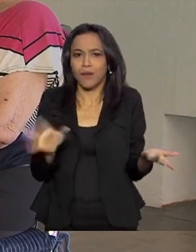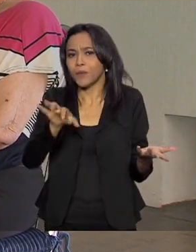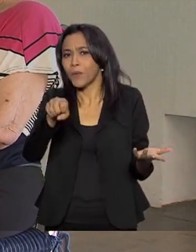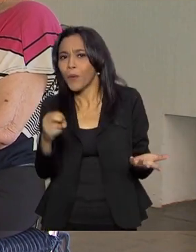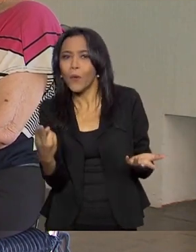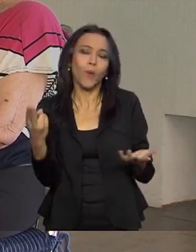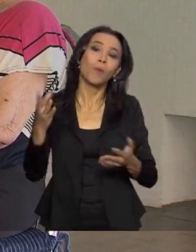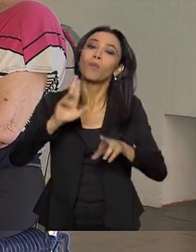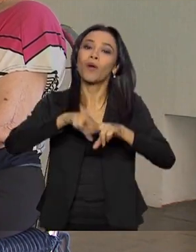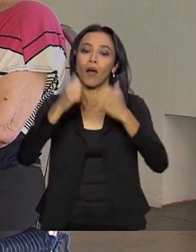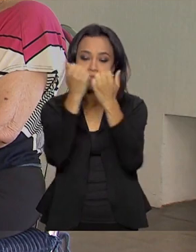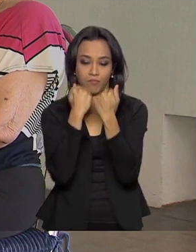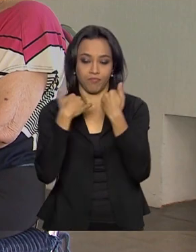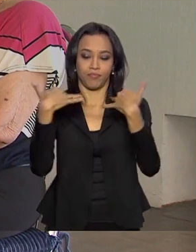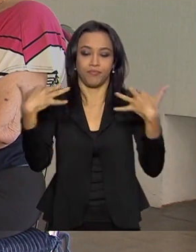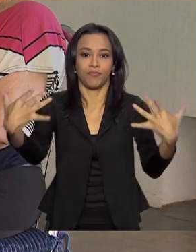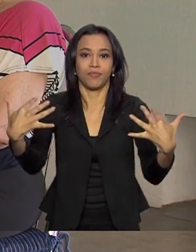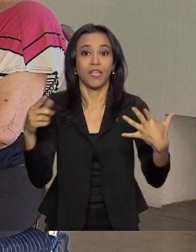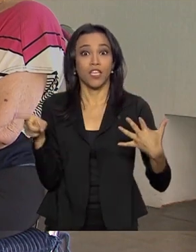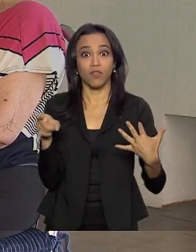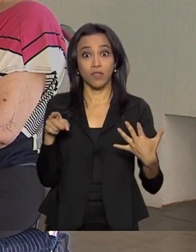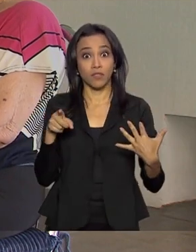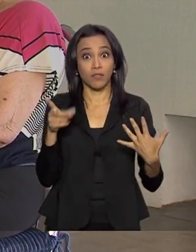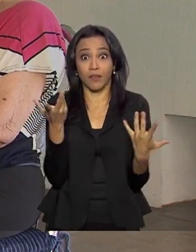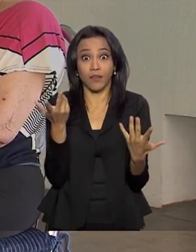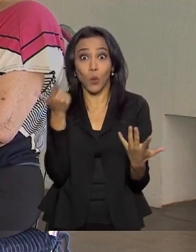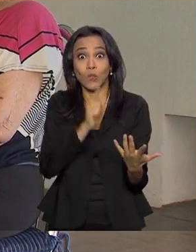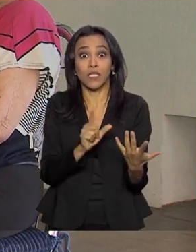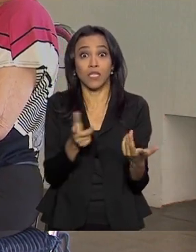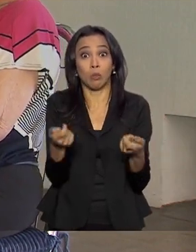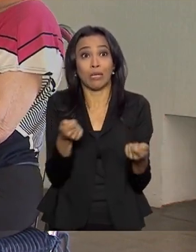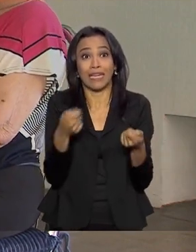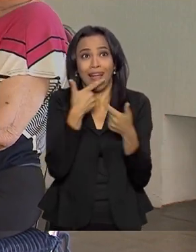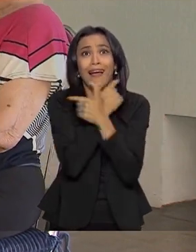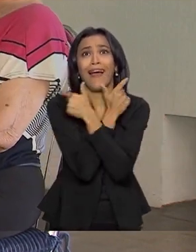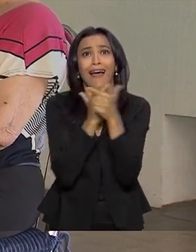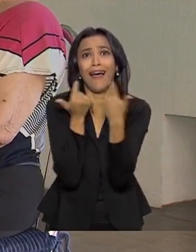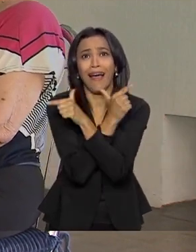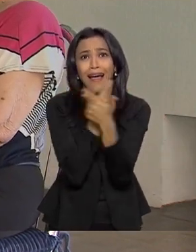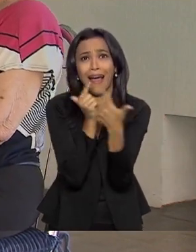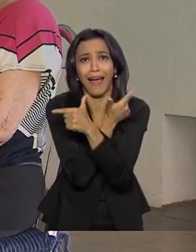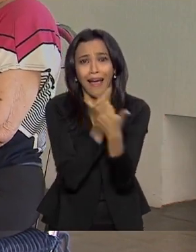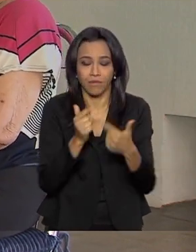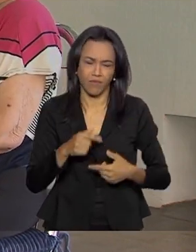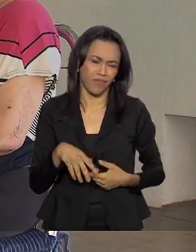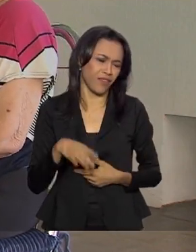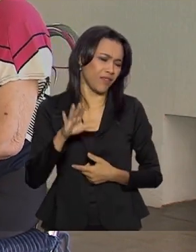causa de plateia, que vocês descontrolaram a rir, não conseguia mais voltar? Mas isso acontece muito.